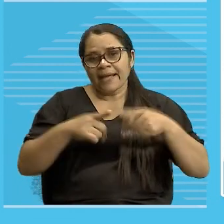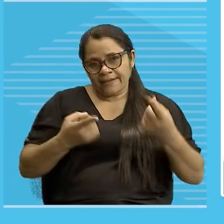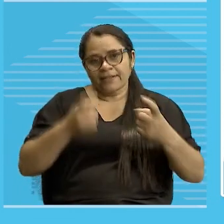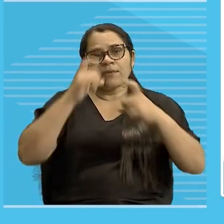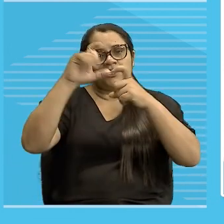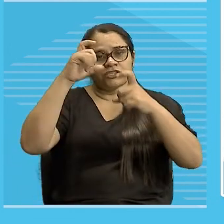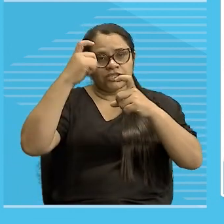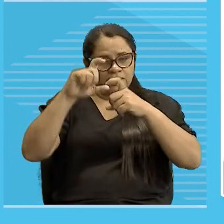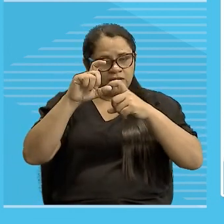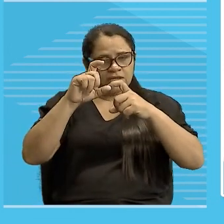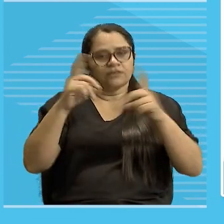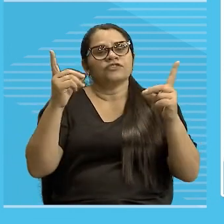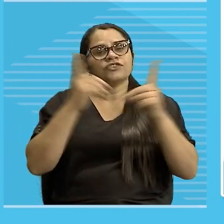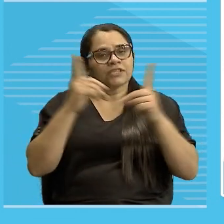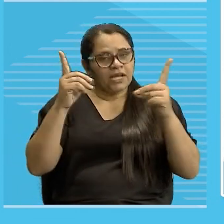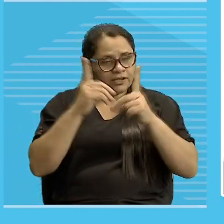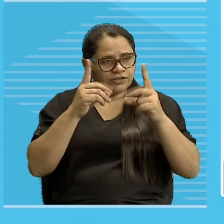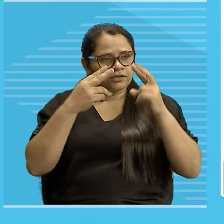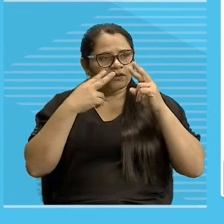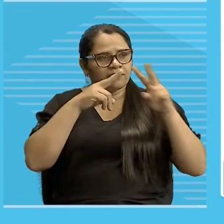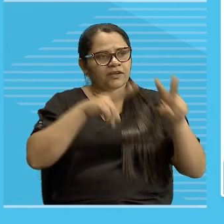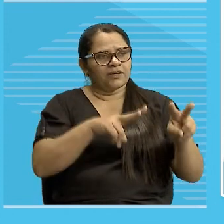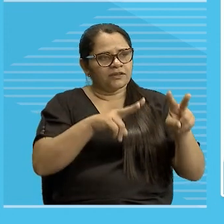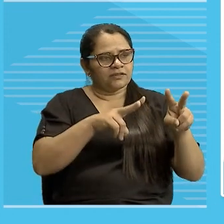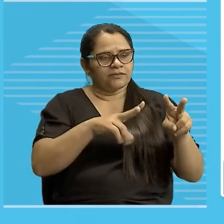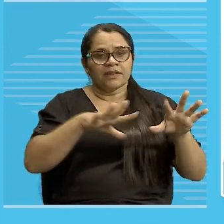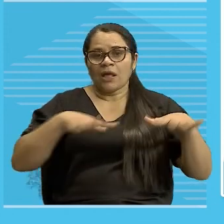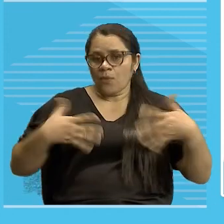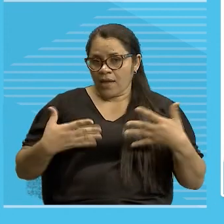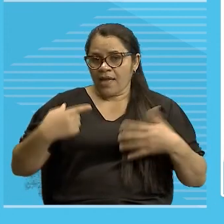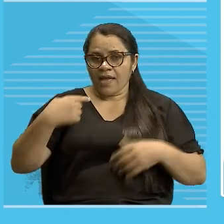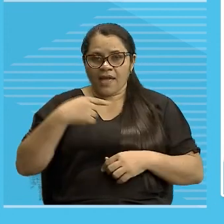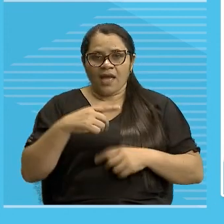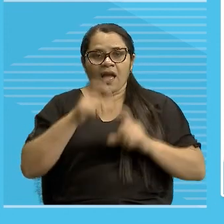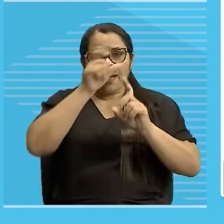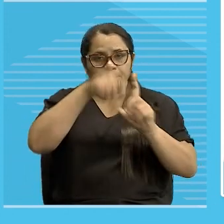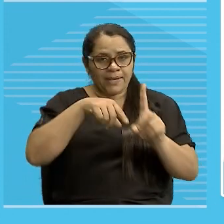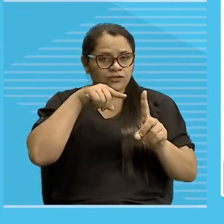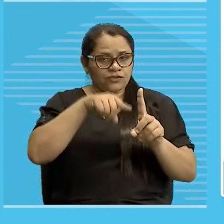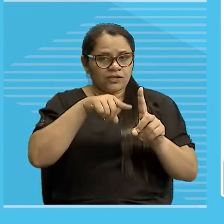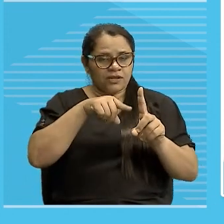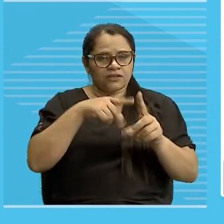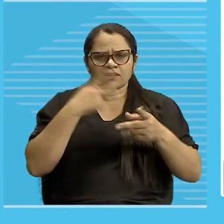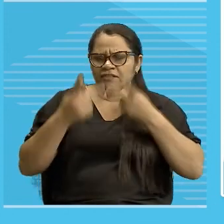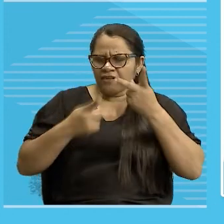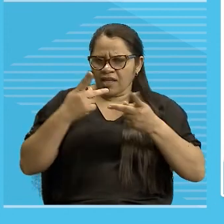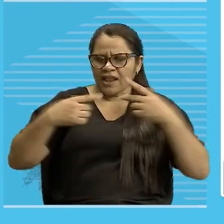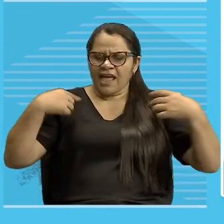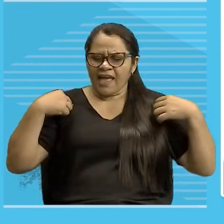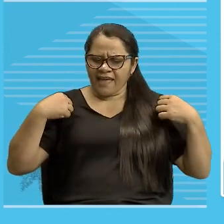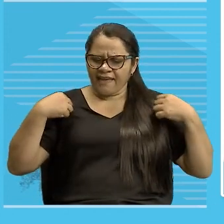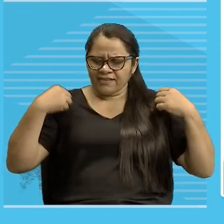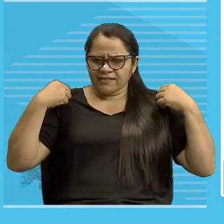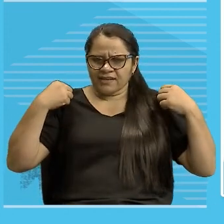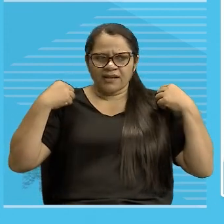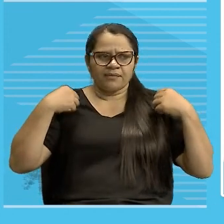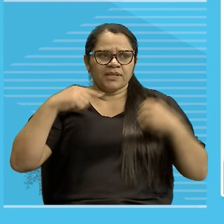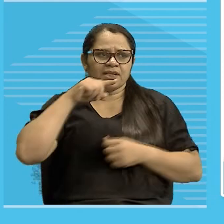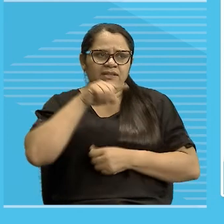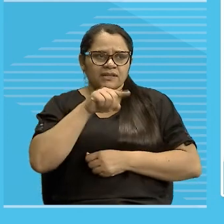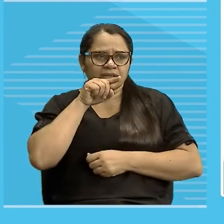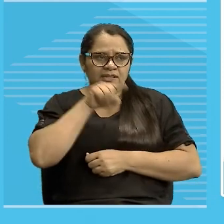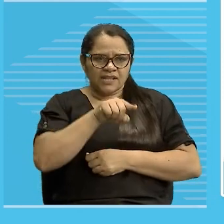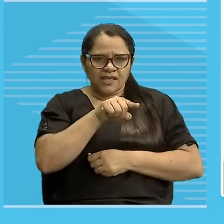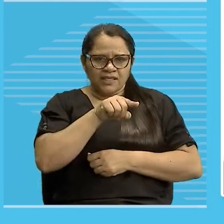custódio, olha aí, esta camiseta aqui, olha para onde é que ele está apontando, ó, essa